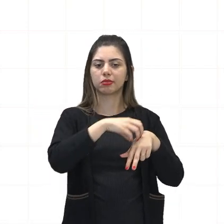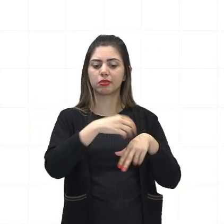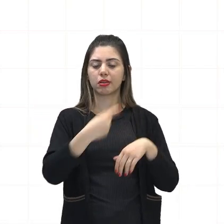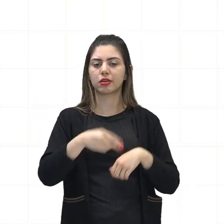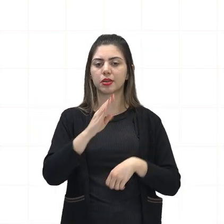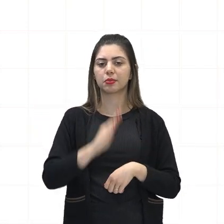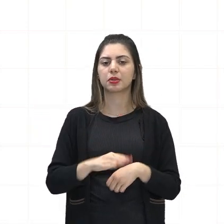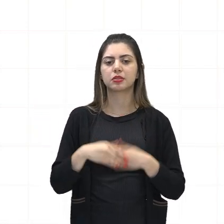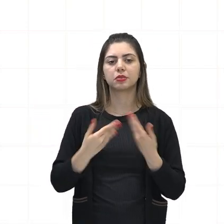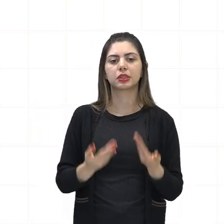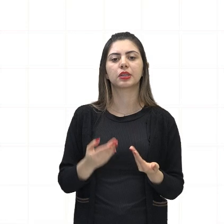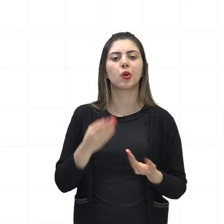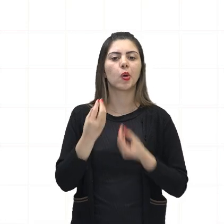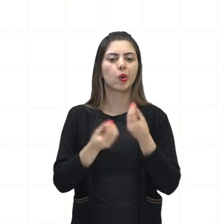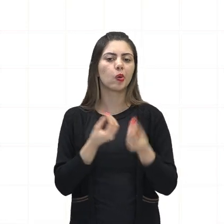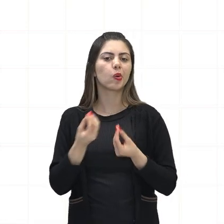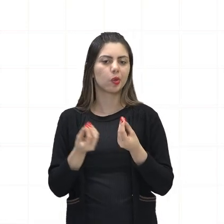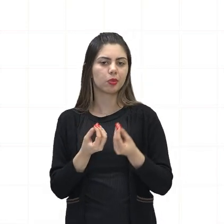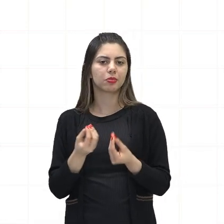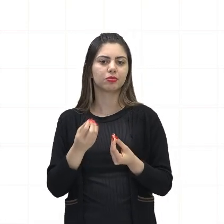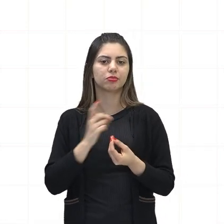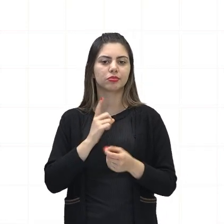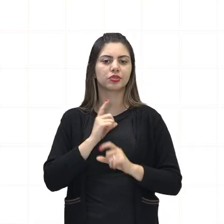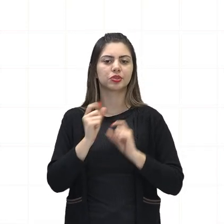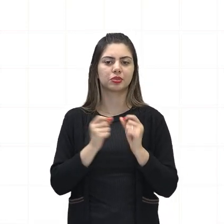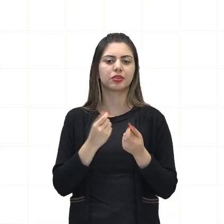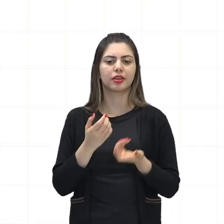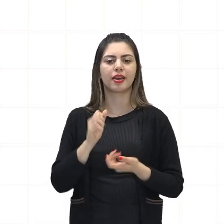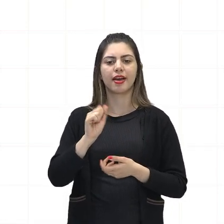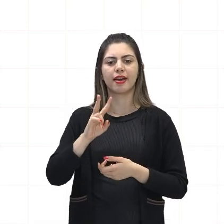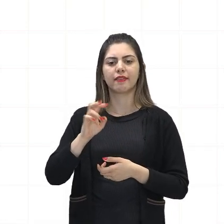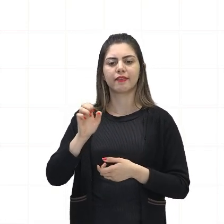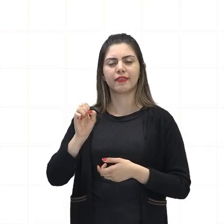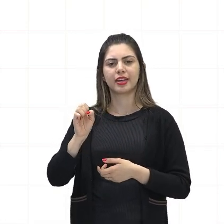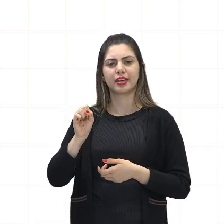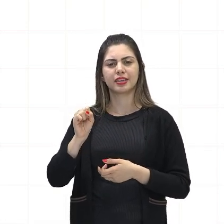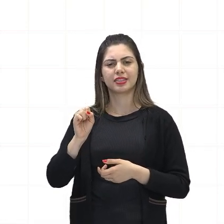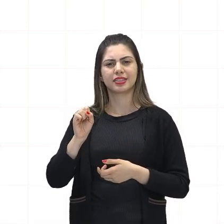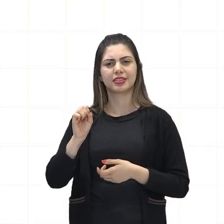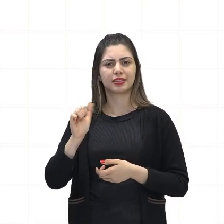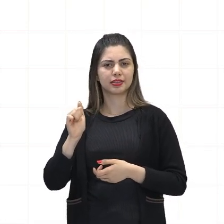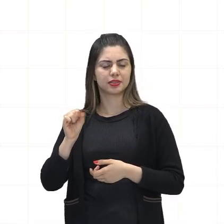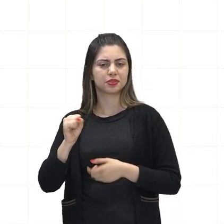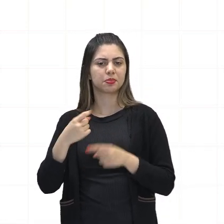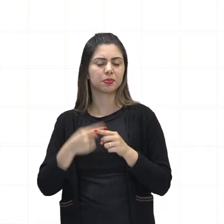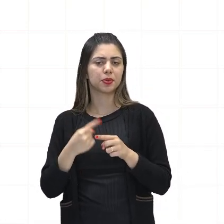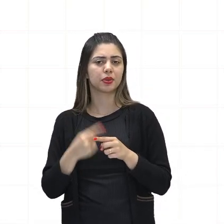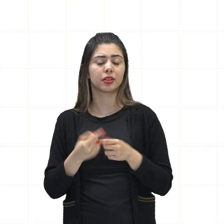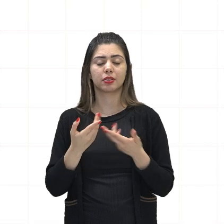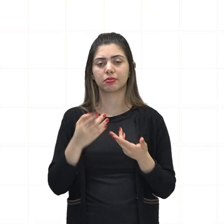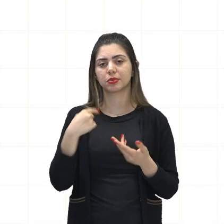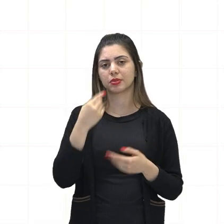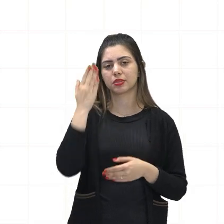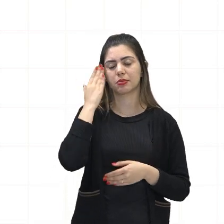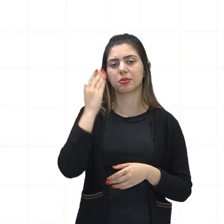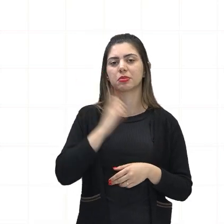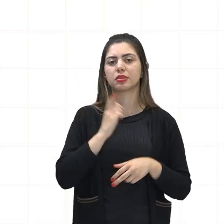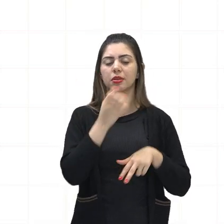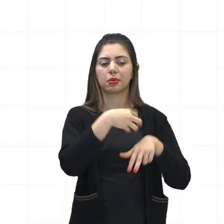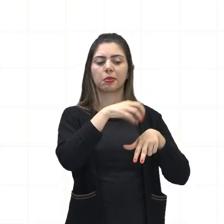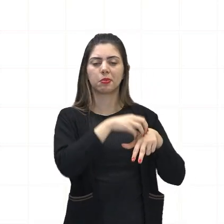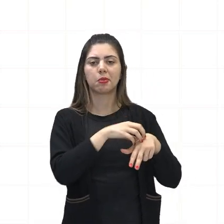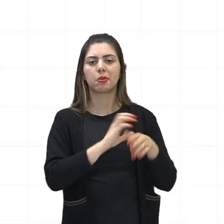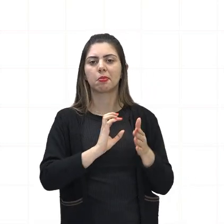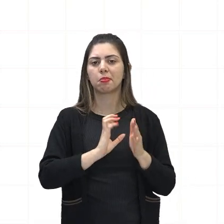Brasil de parlamentarismo às aversas. Por quê? Porque numa monarquia parlamentarista, exemplo do que